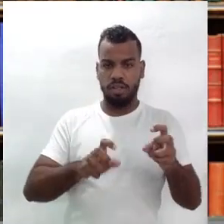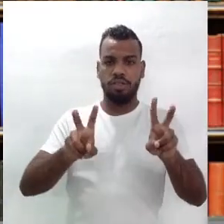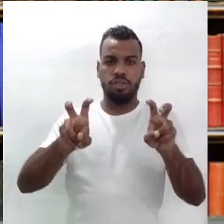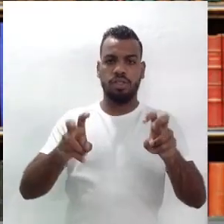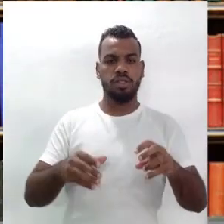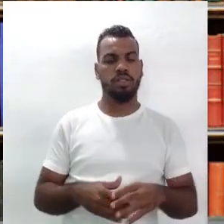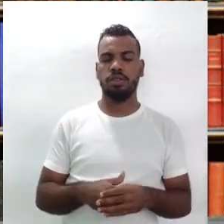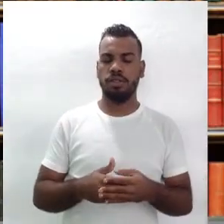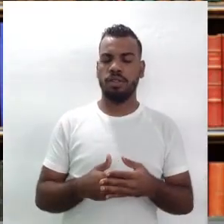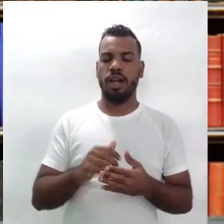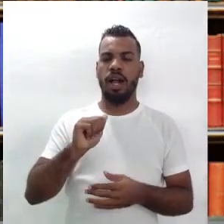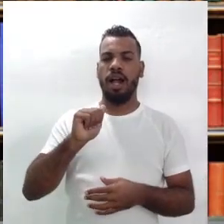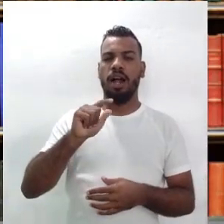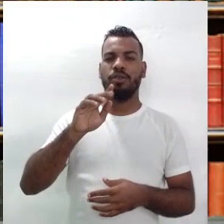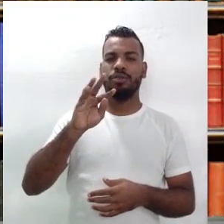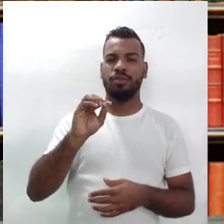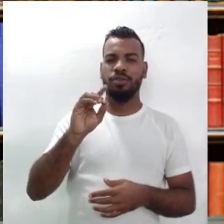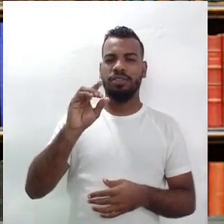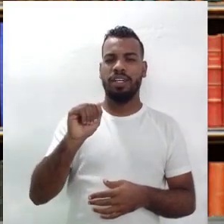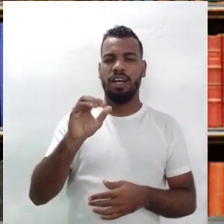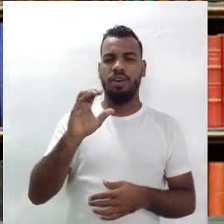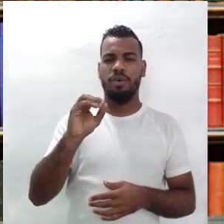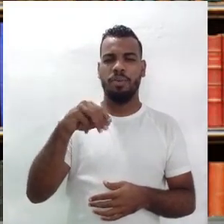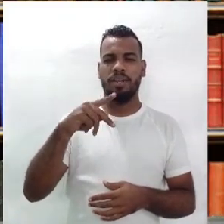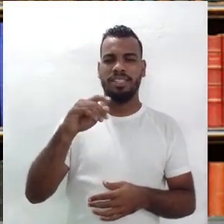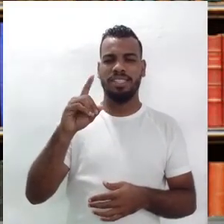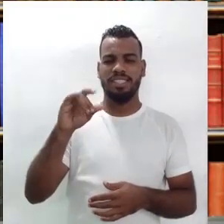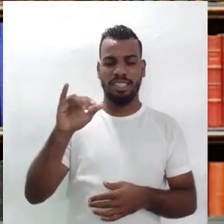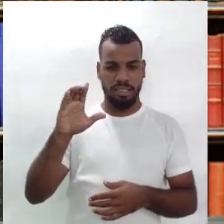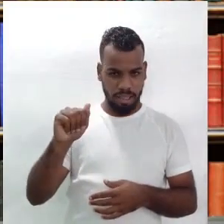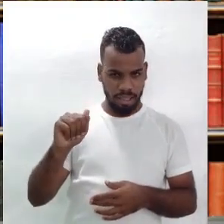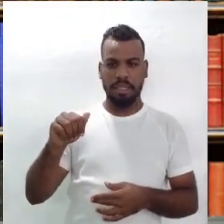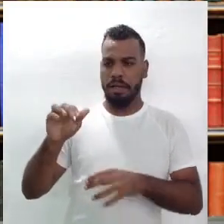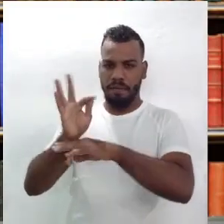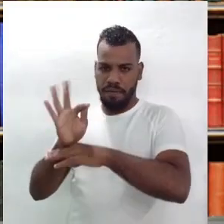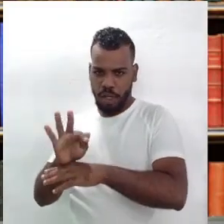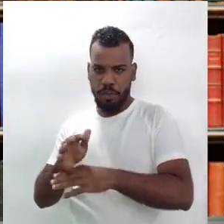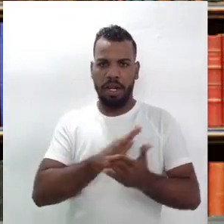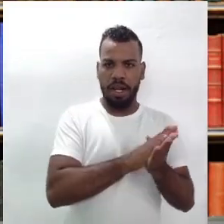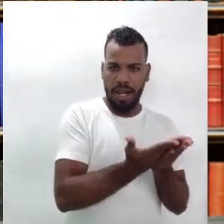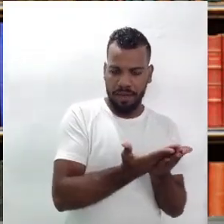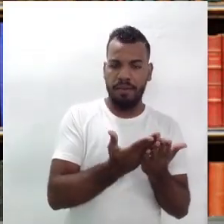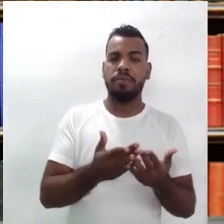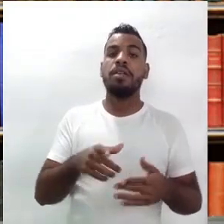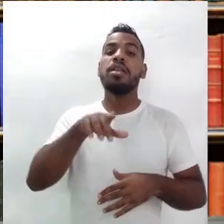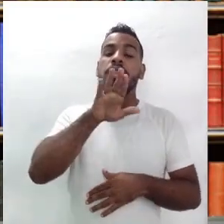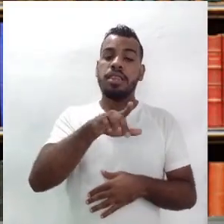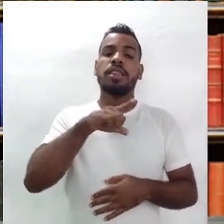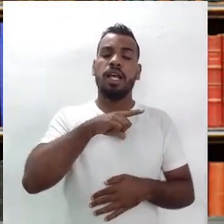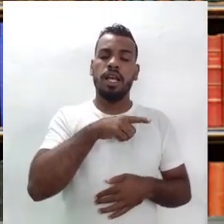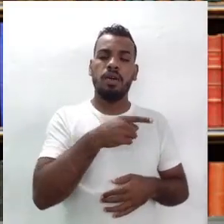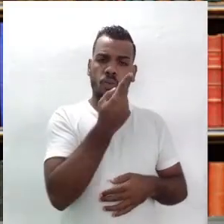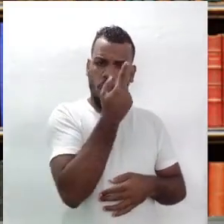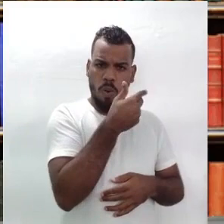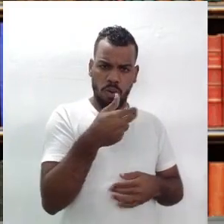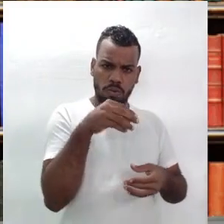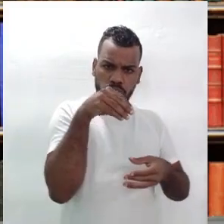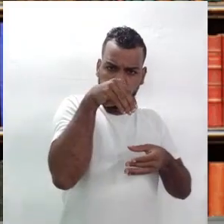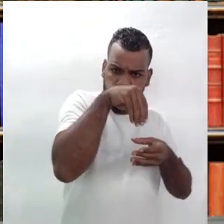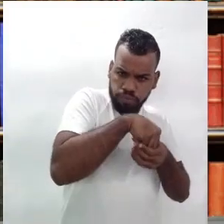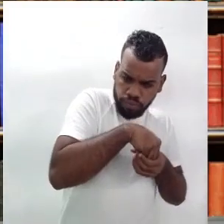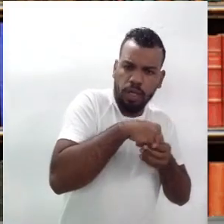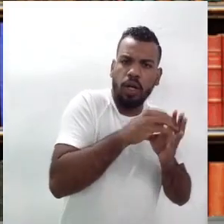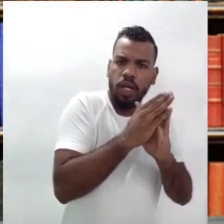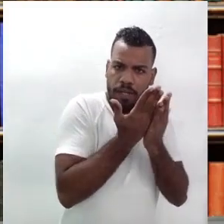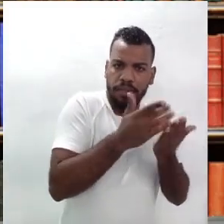do Alto da Compadecida, do filme e o livro, há um elemento que está no livro, mas não está no filme, que é o palhaço.